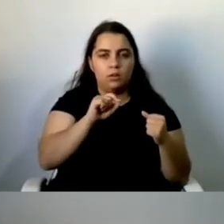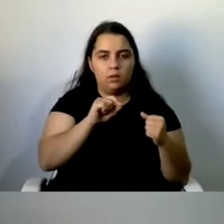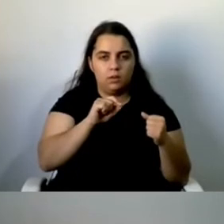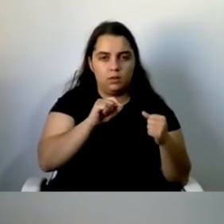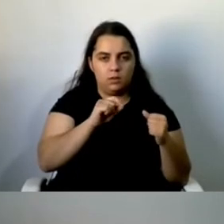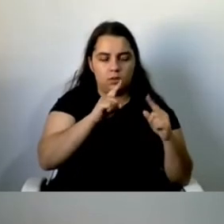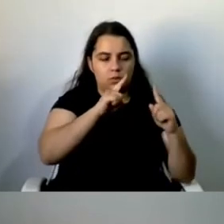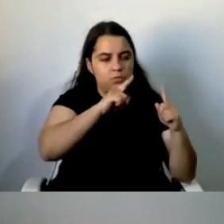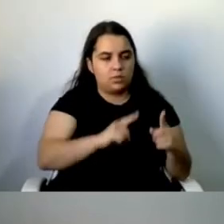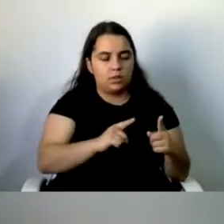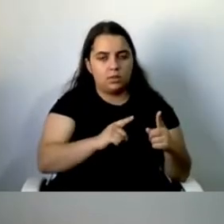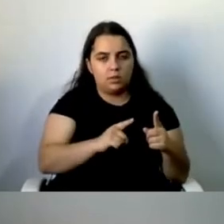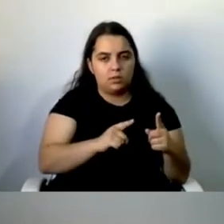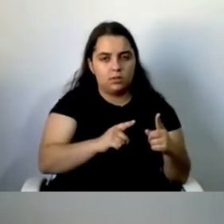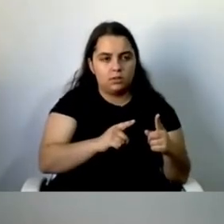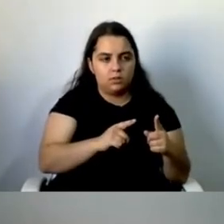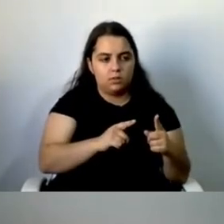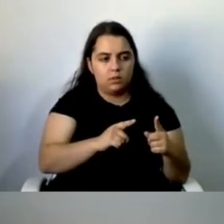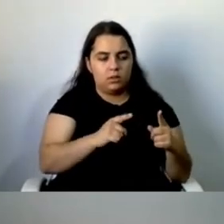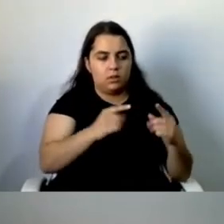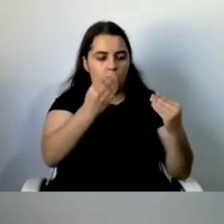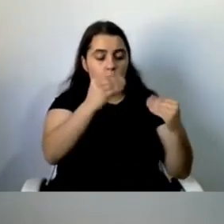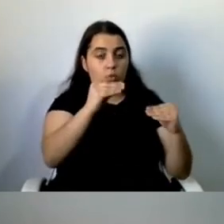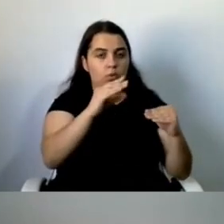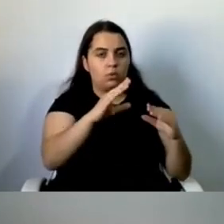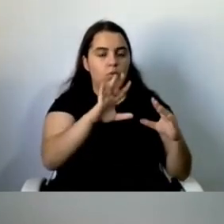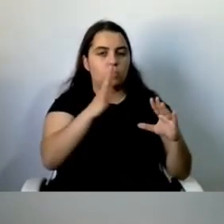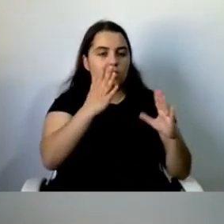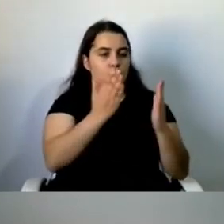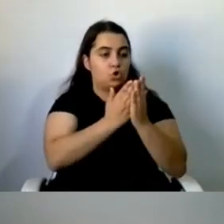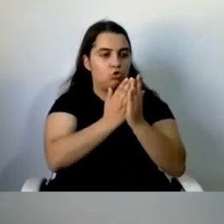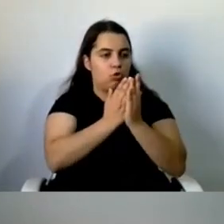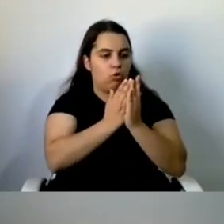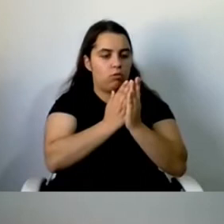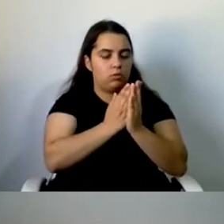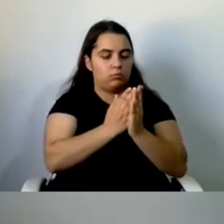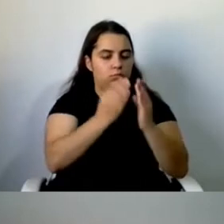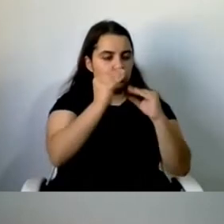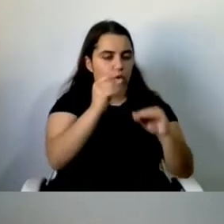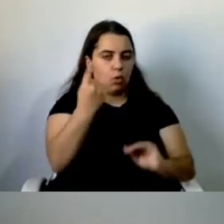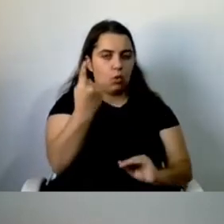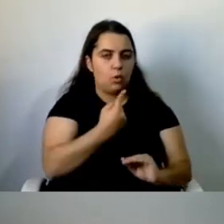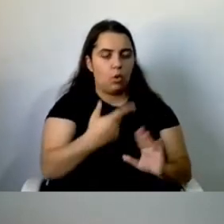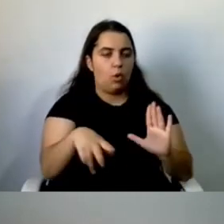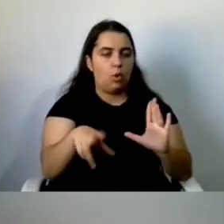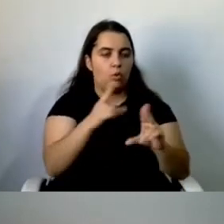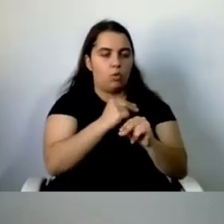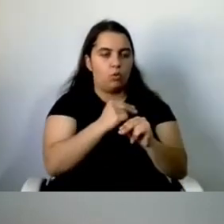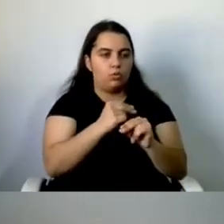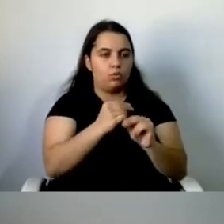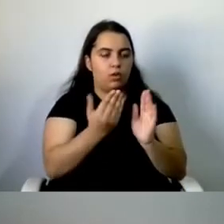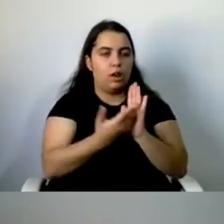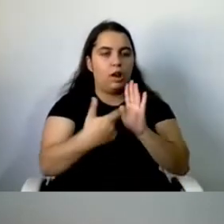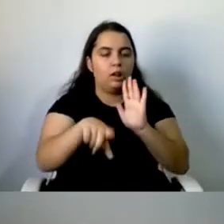o ensino obrigatório, olhar para o novo decreto de lei 54 e